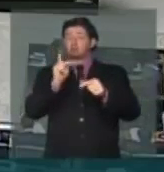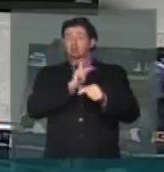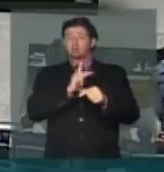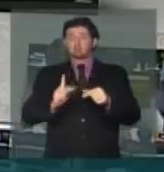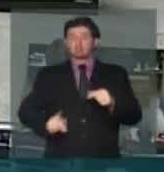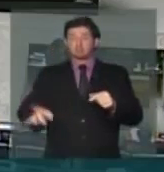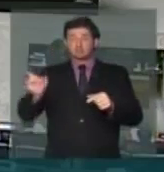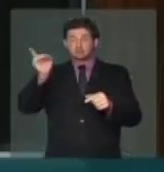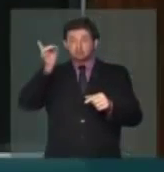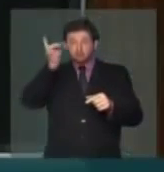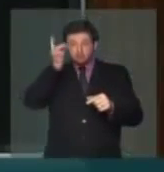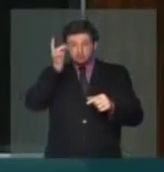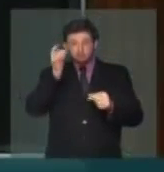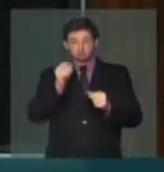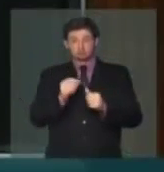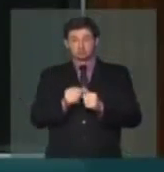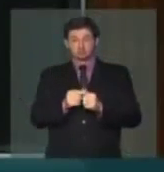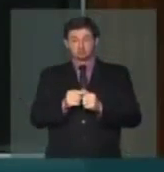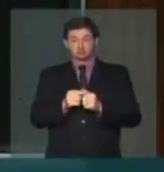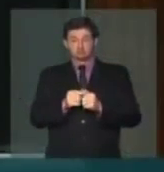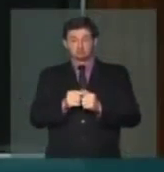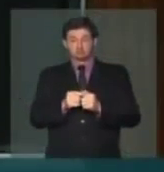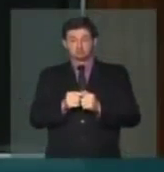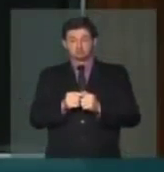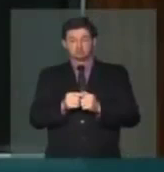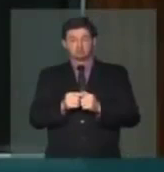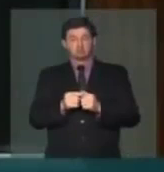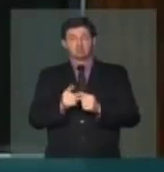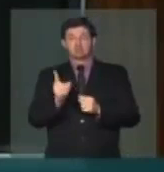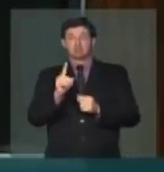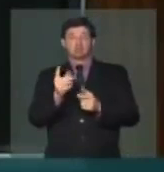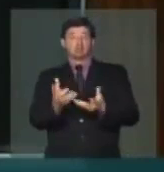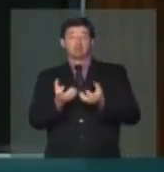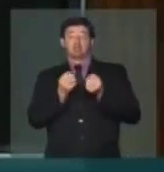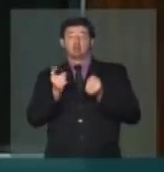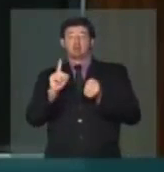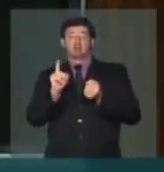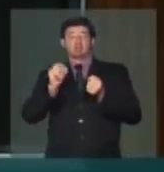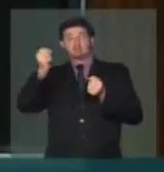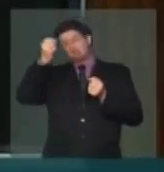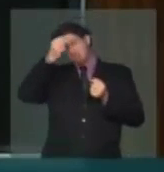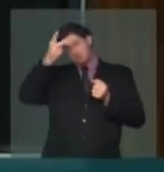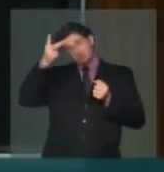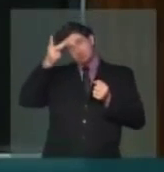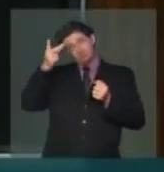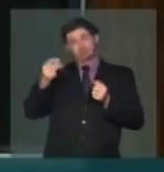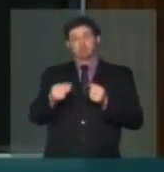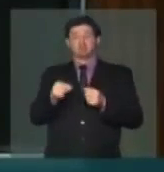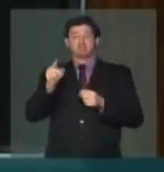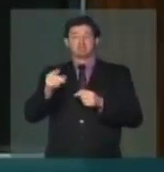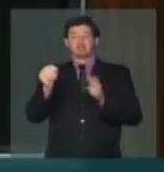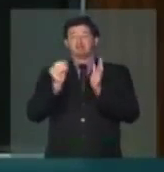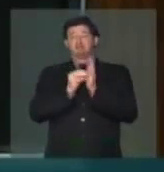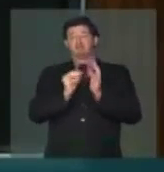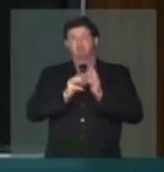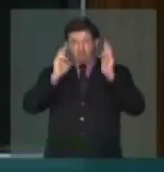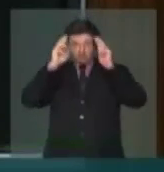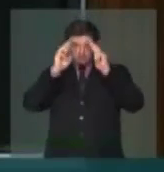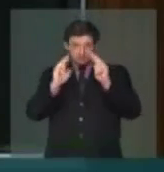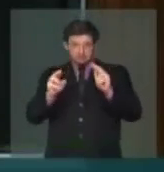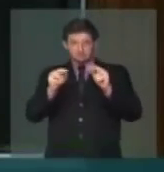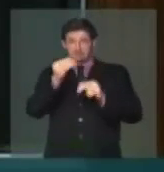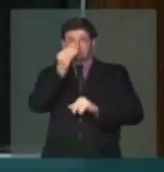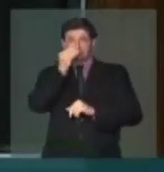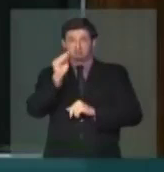presidenta Dilma não recebeu os prefeitos, que isto é uma desconsideração